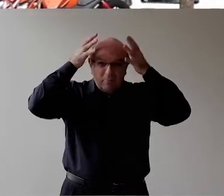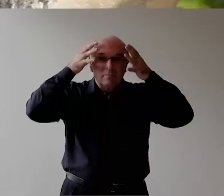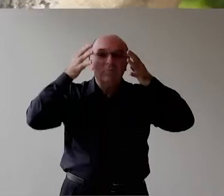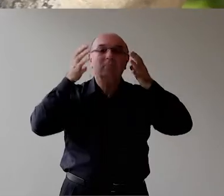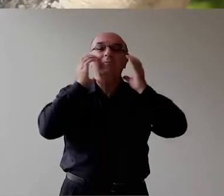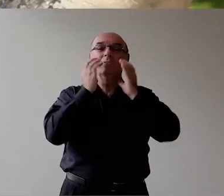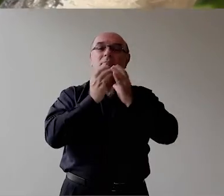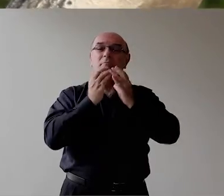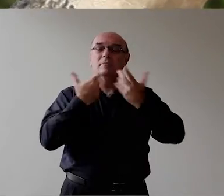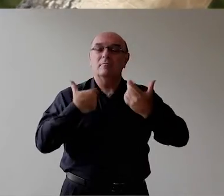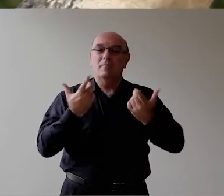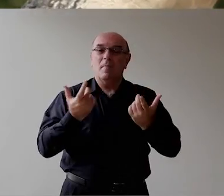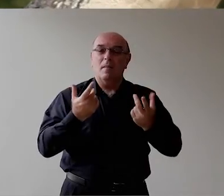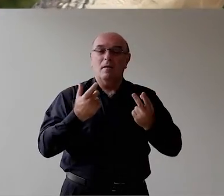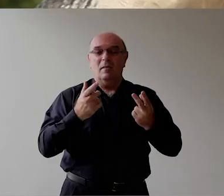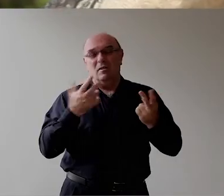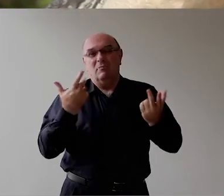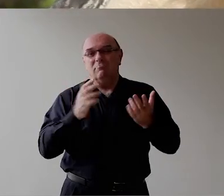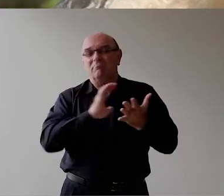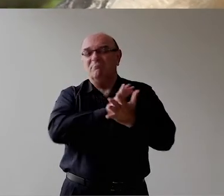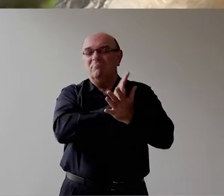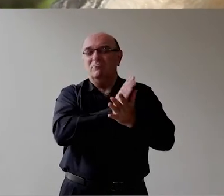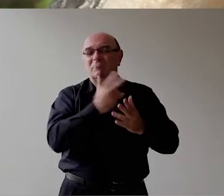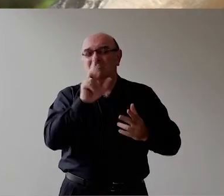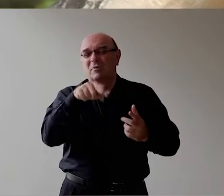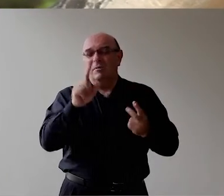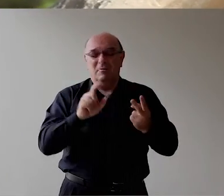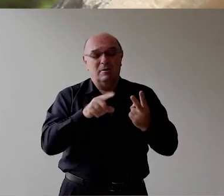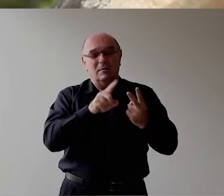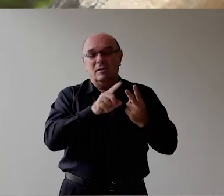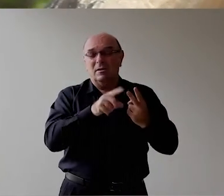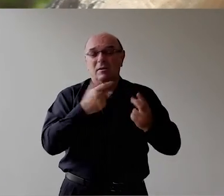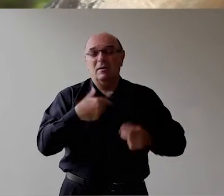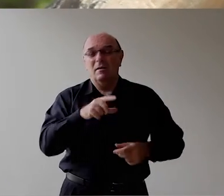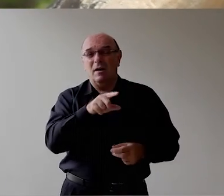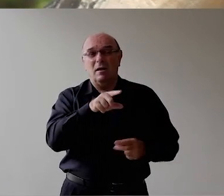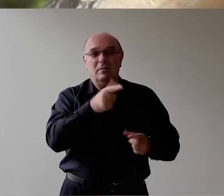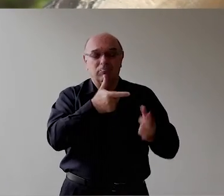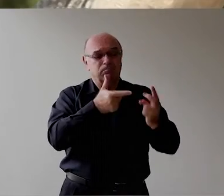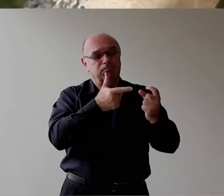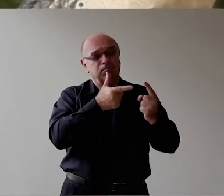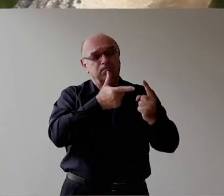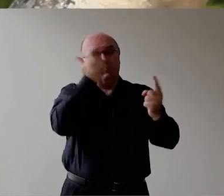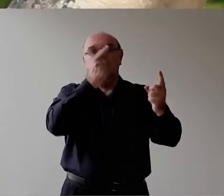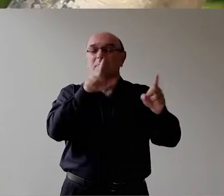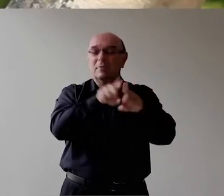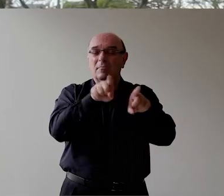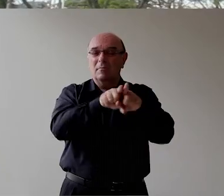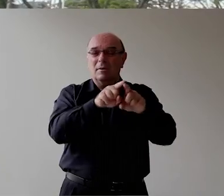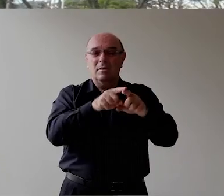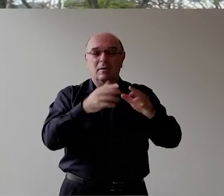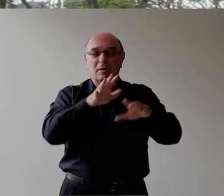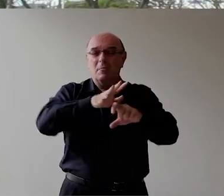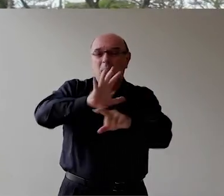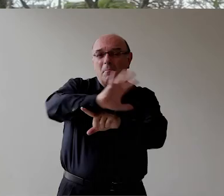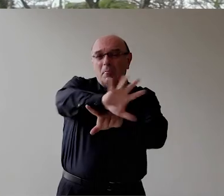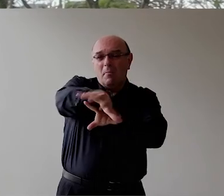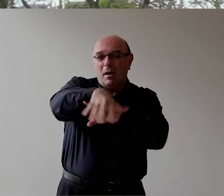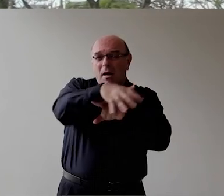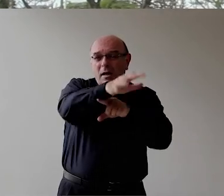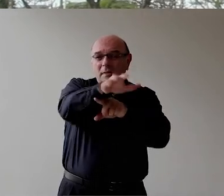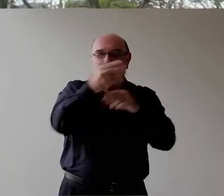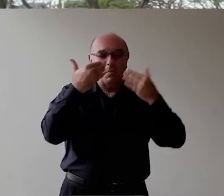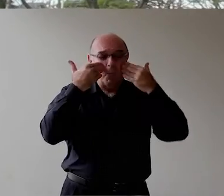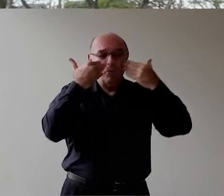meio discriminatório Mas era mais ou menos Por isso E ele foi executado Em praça pública Na serra Foi daqui até lá